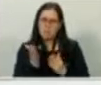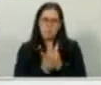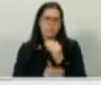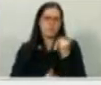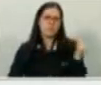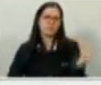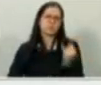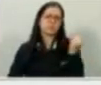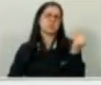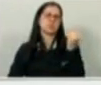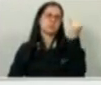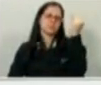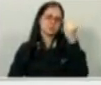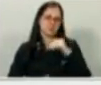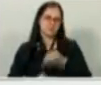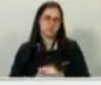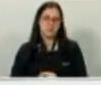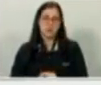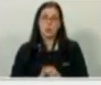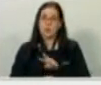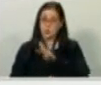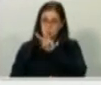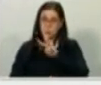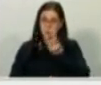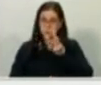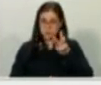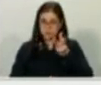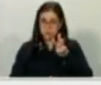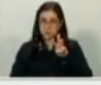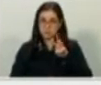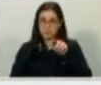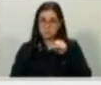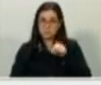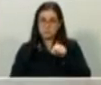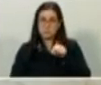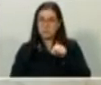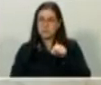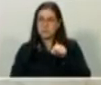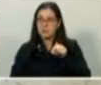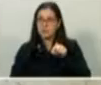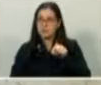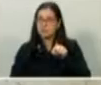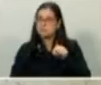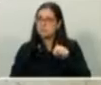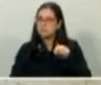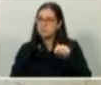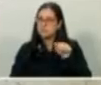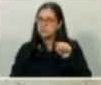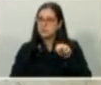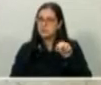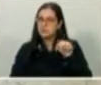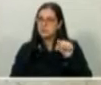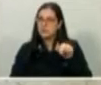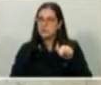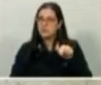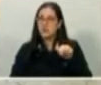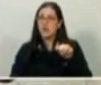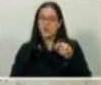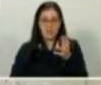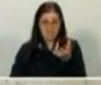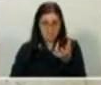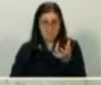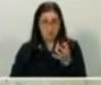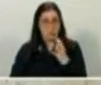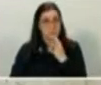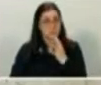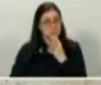cidade. Tudo isso está no nosso site, www.nataline.com.br. Quem quiser conhecer os projetos,